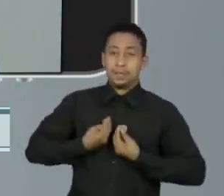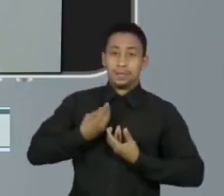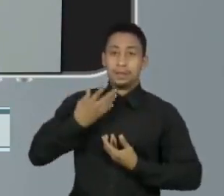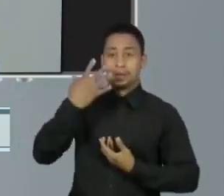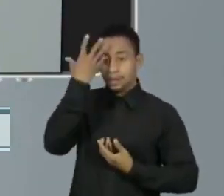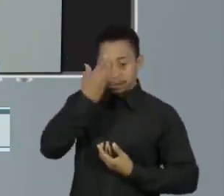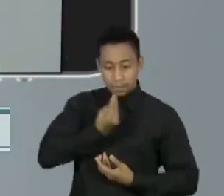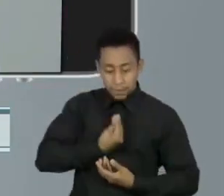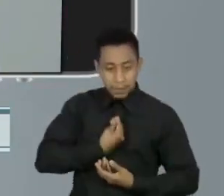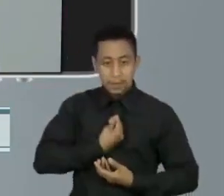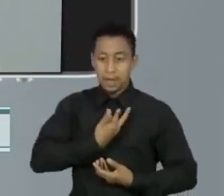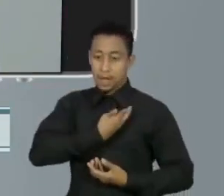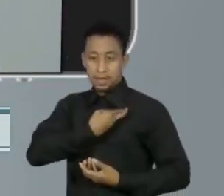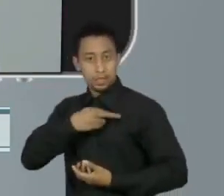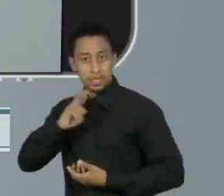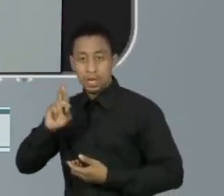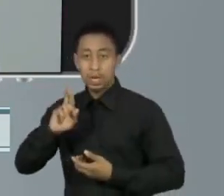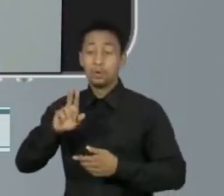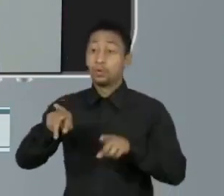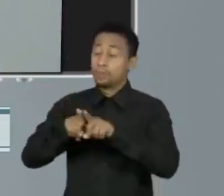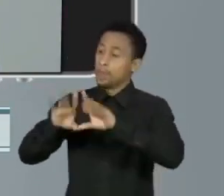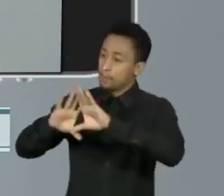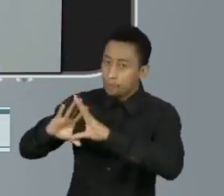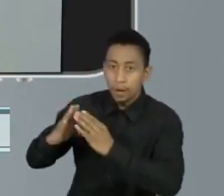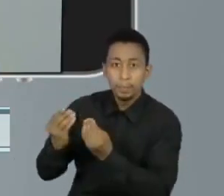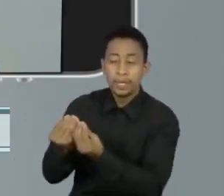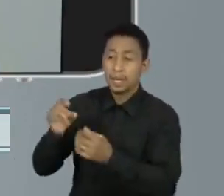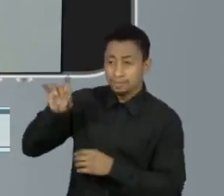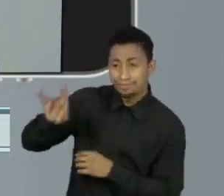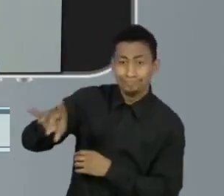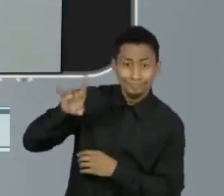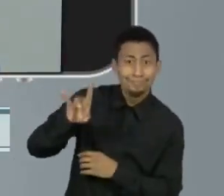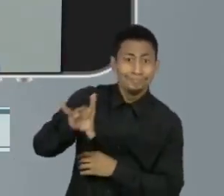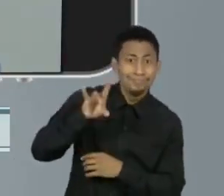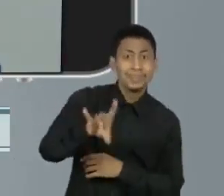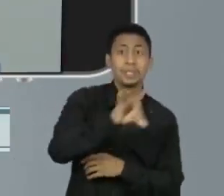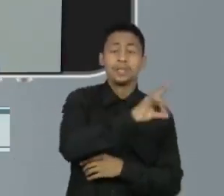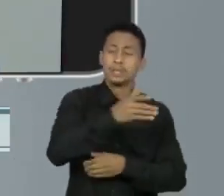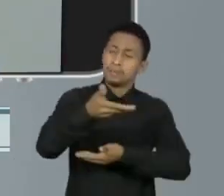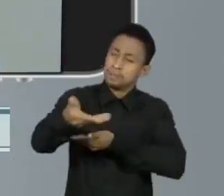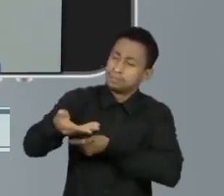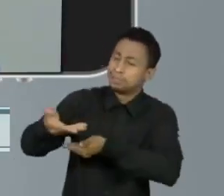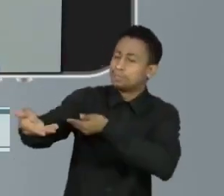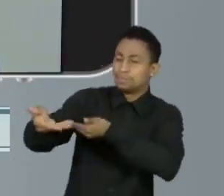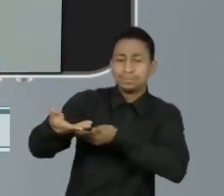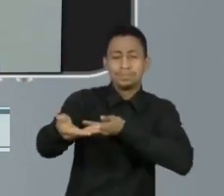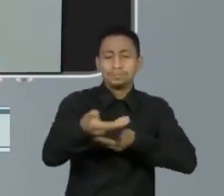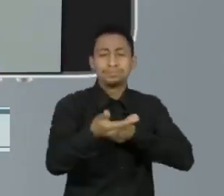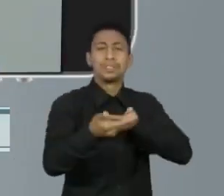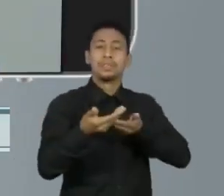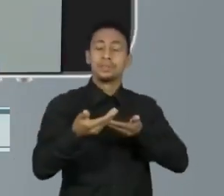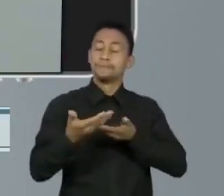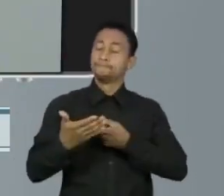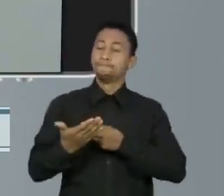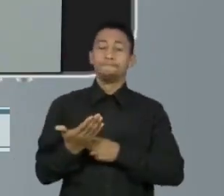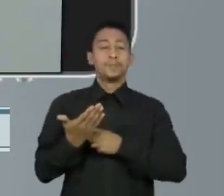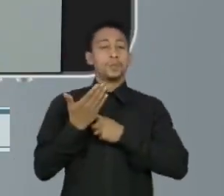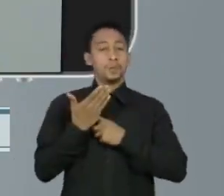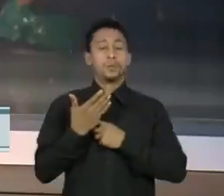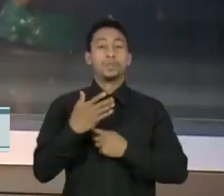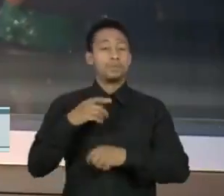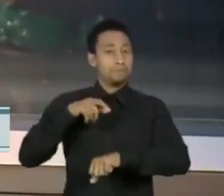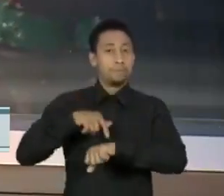círculo familiar. Vai com cada pessoa que você está conversando naquele momento, naquela hora.